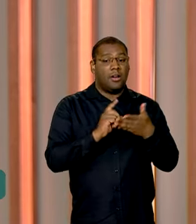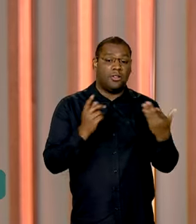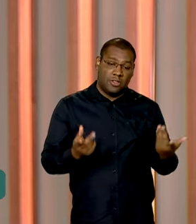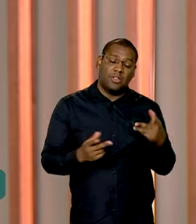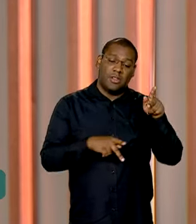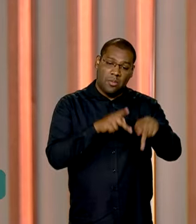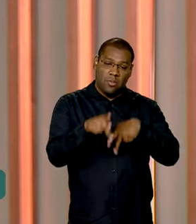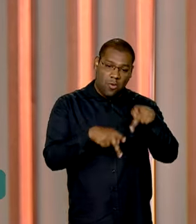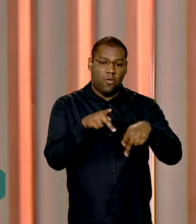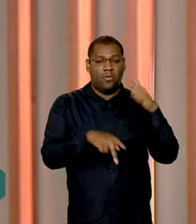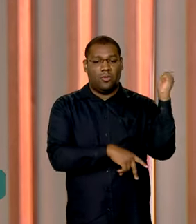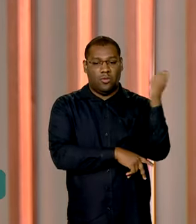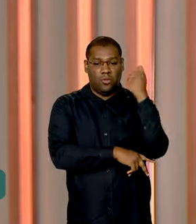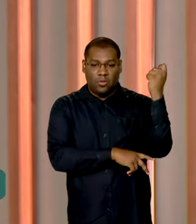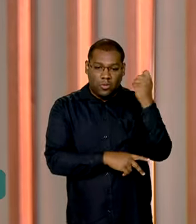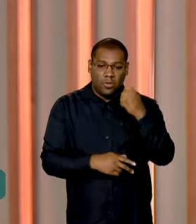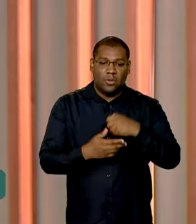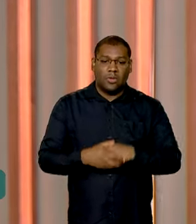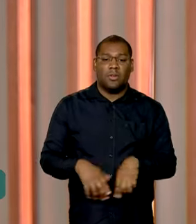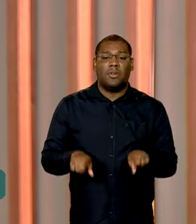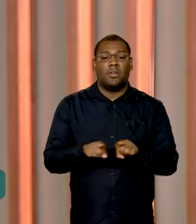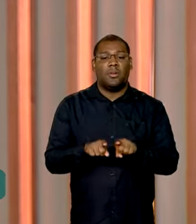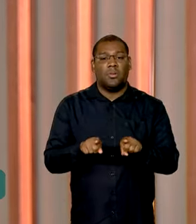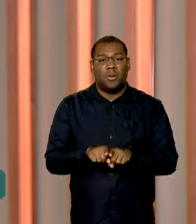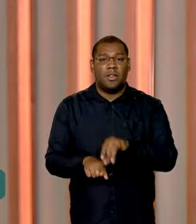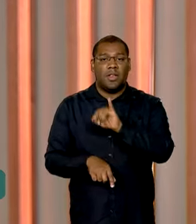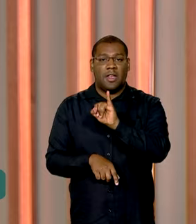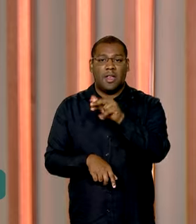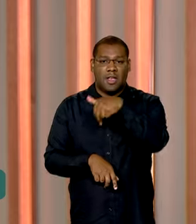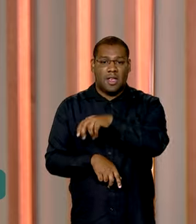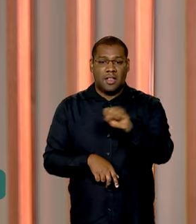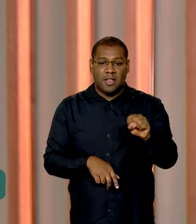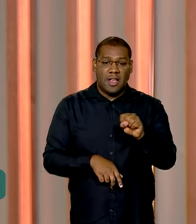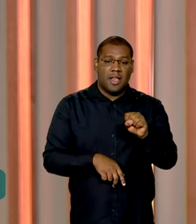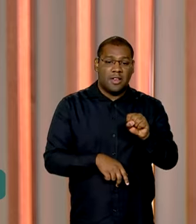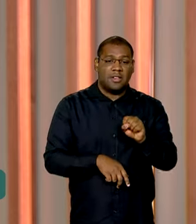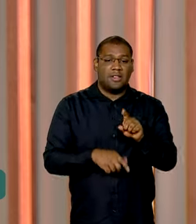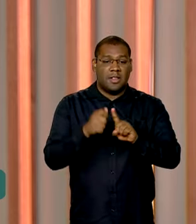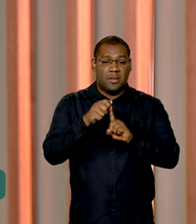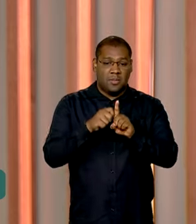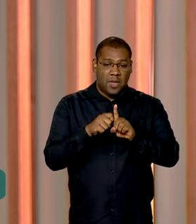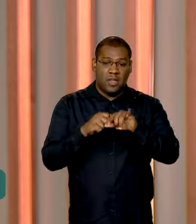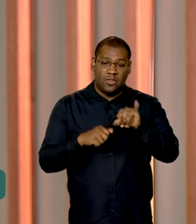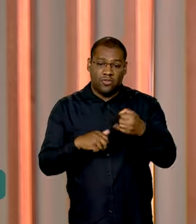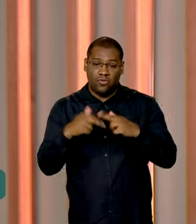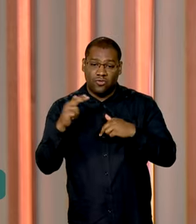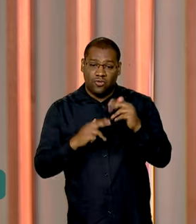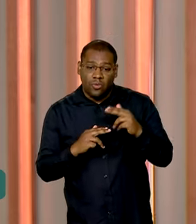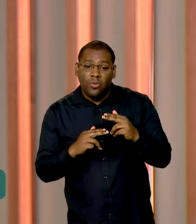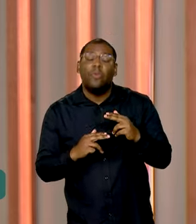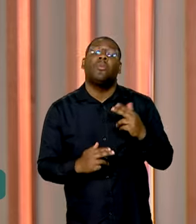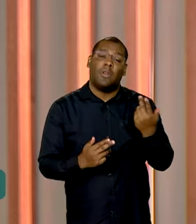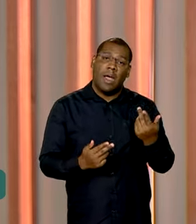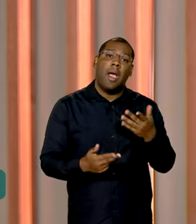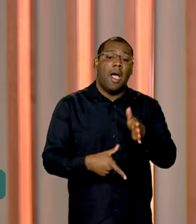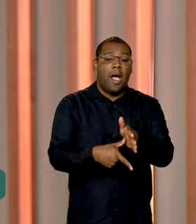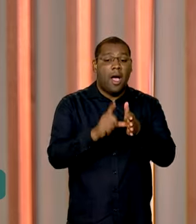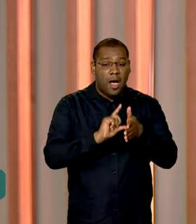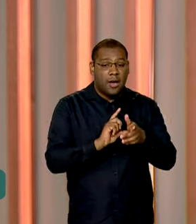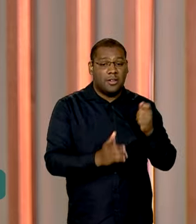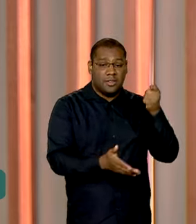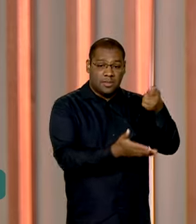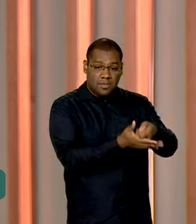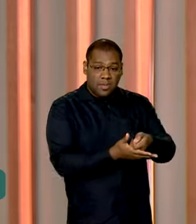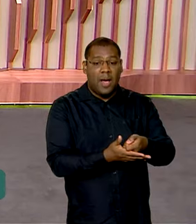enchentes. E os benefícios previdenciários de junho vão ser depositados em maio, inclusive o de prestação continuada,